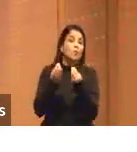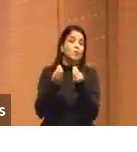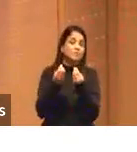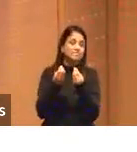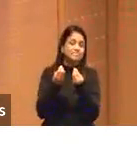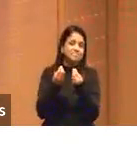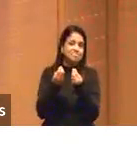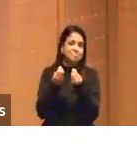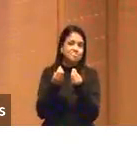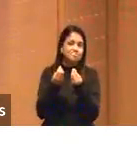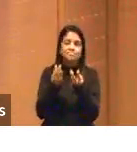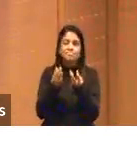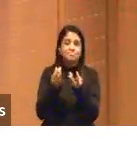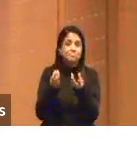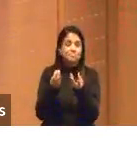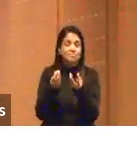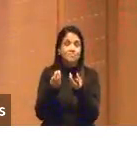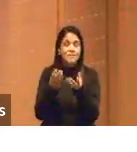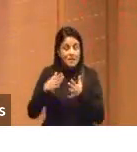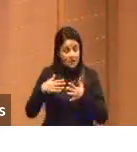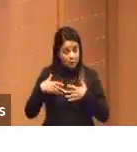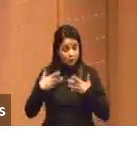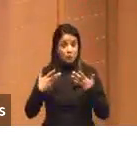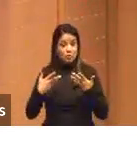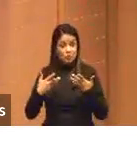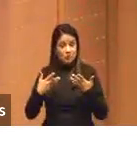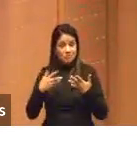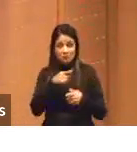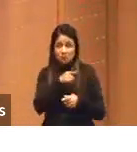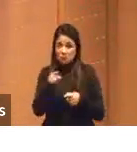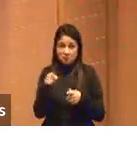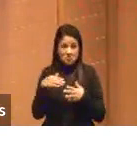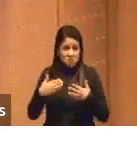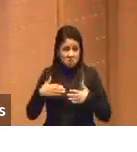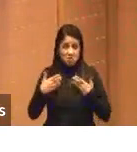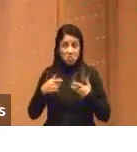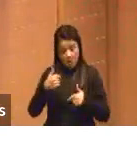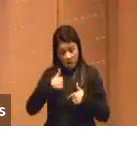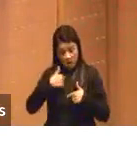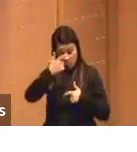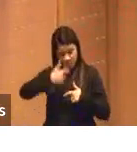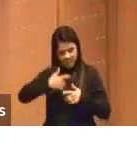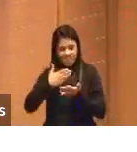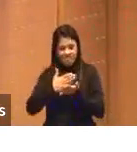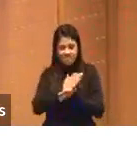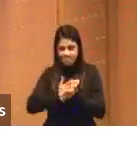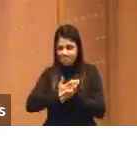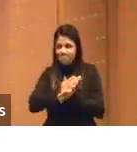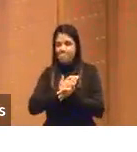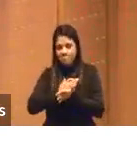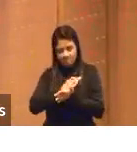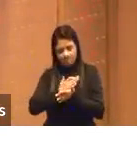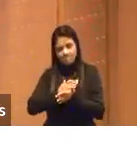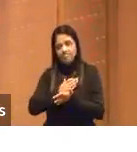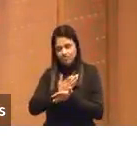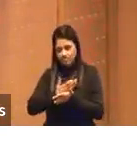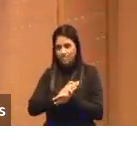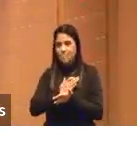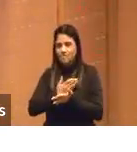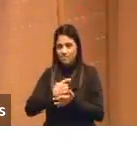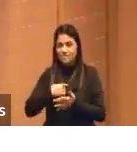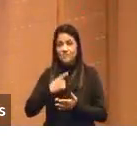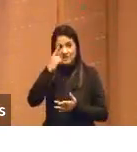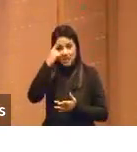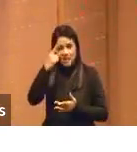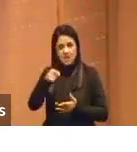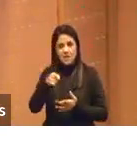O que é um pouco assustador, não sei se assusta vocês, mas eu fico bastante incomodado com essa ideia, porque